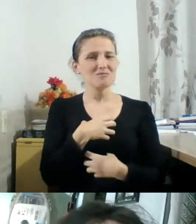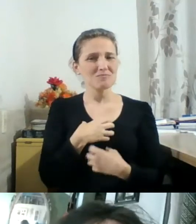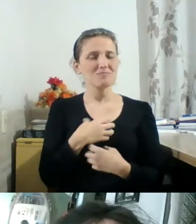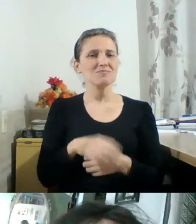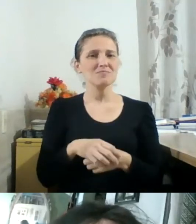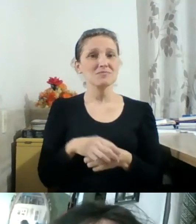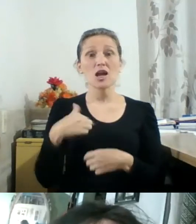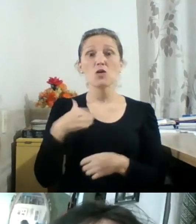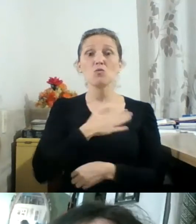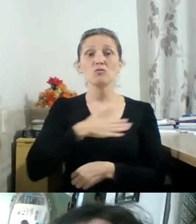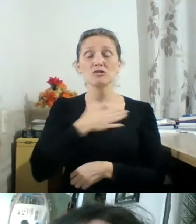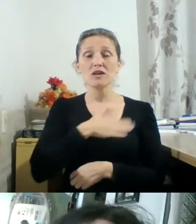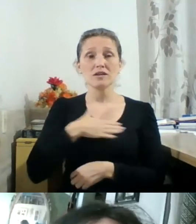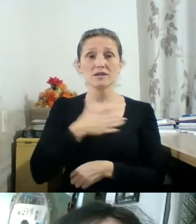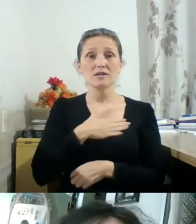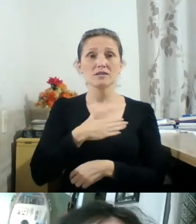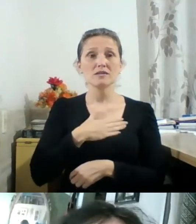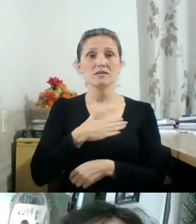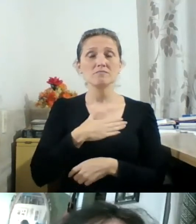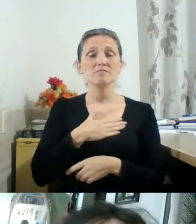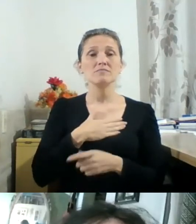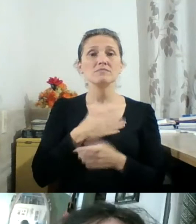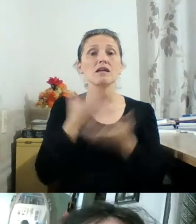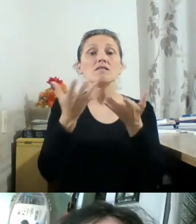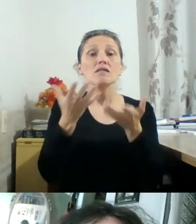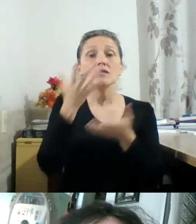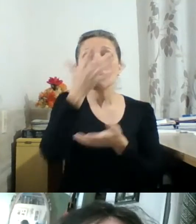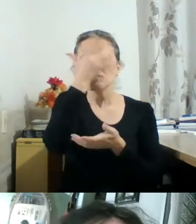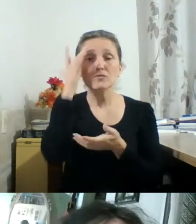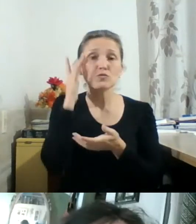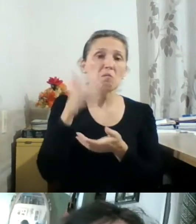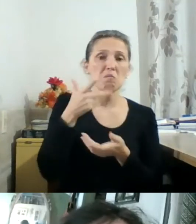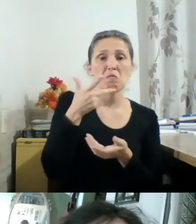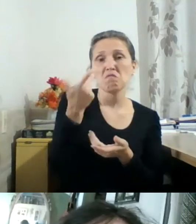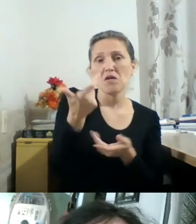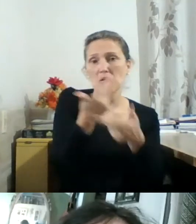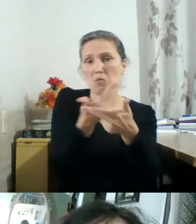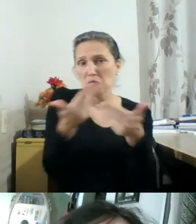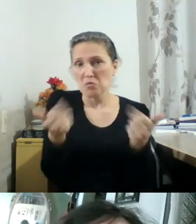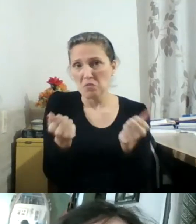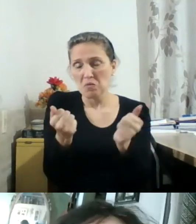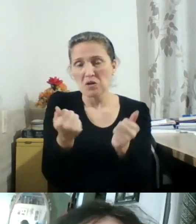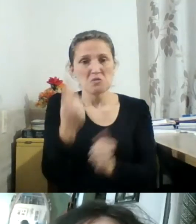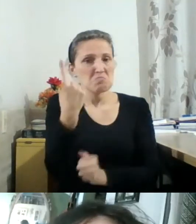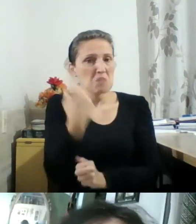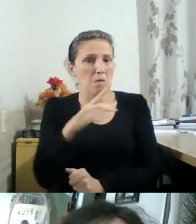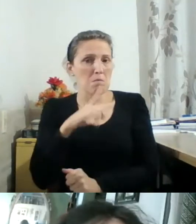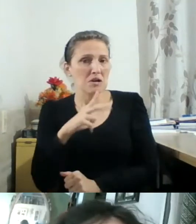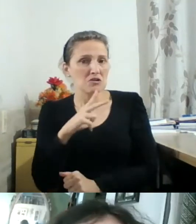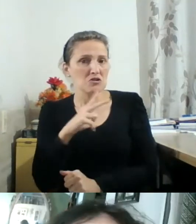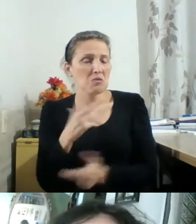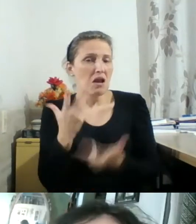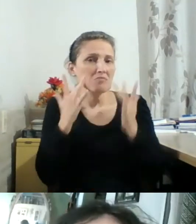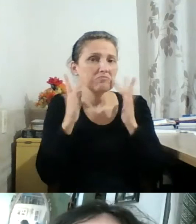eu gostaria de ver se alguém quer comentar alguma coisa ou perguntar algo em particular. Não sei se o Boris também... ou